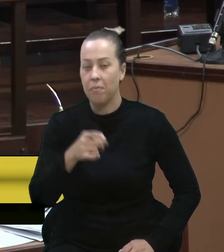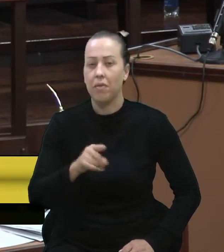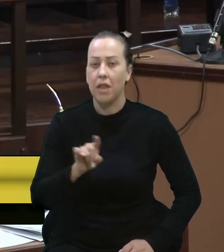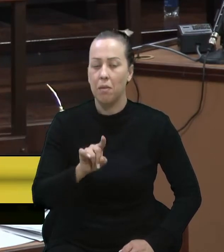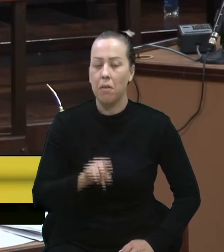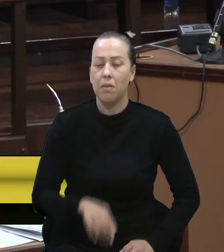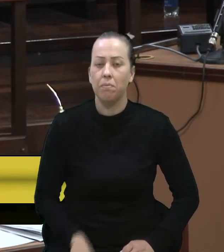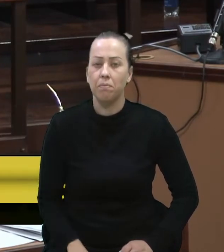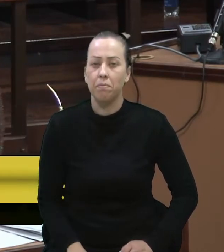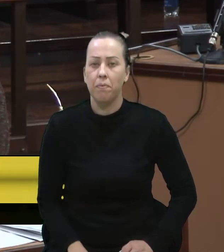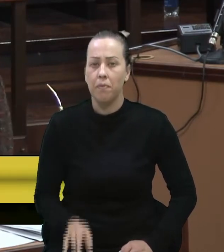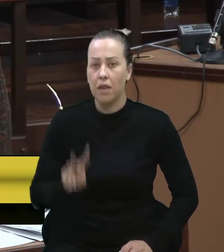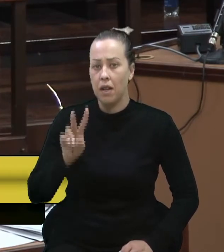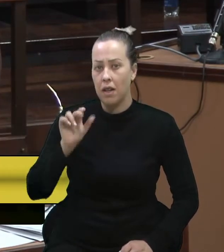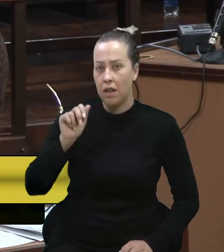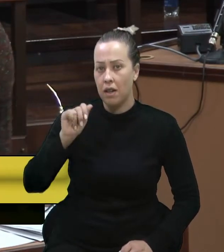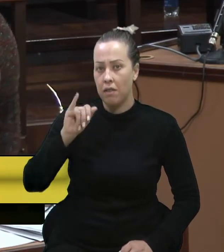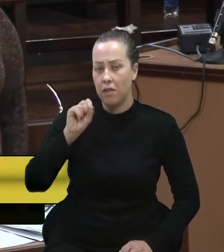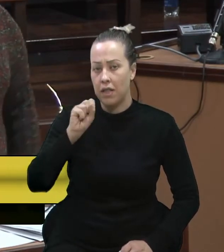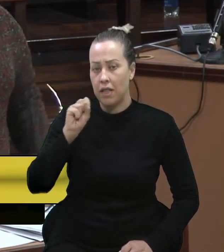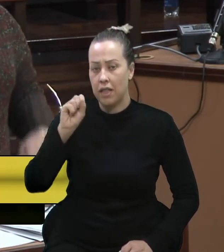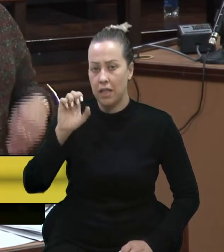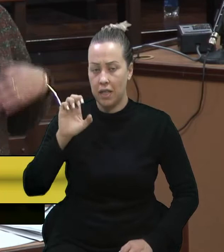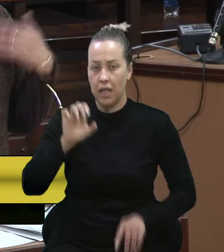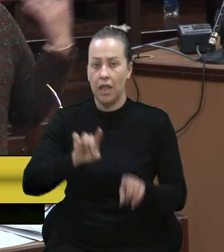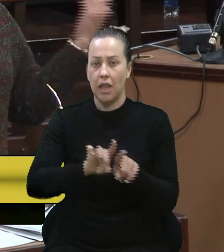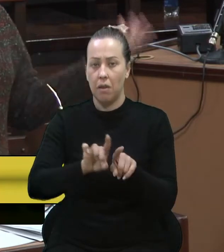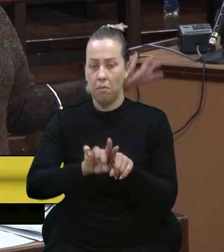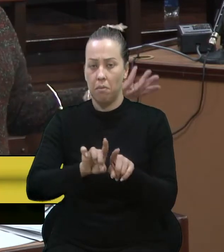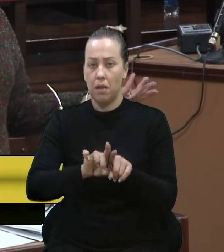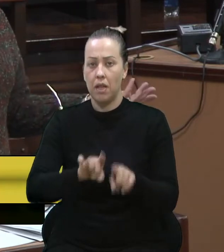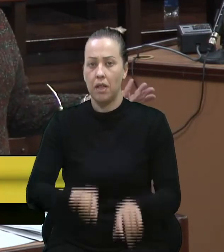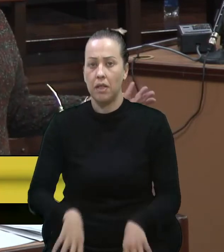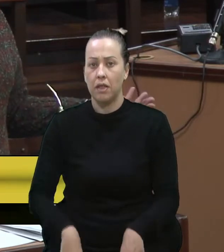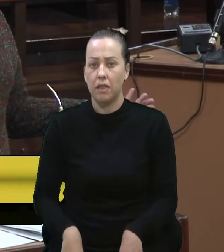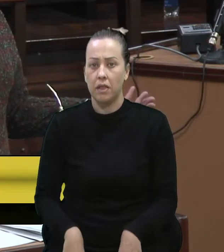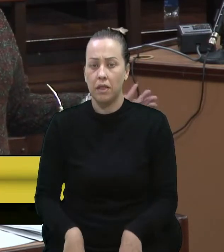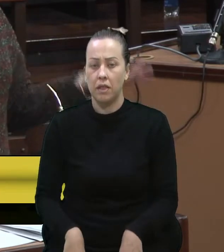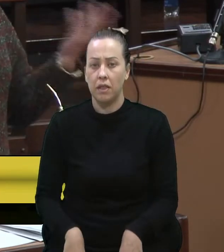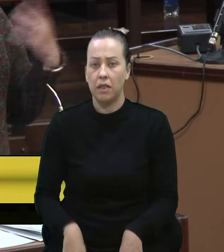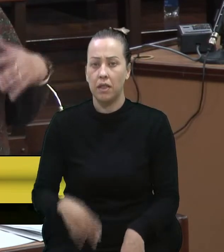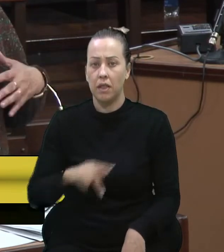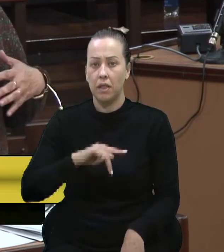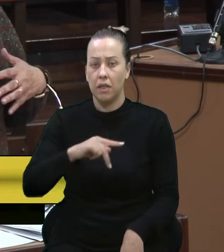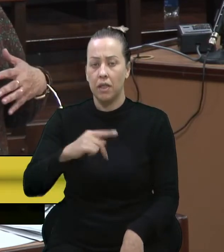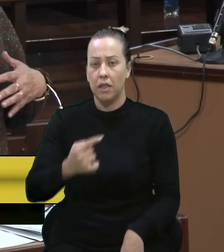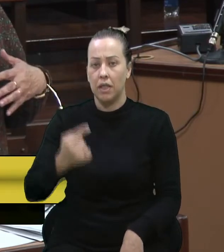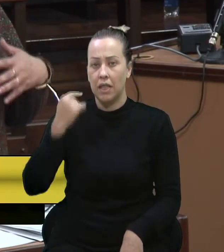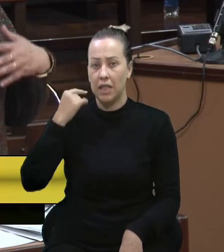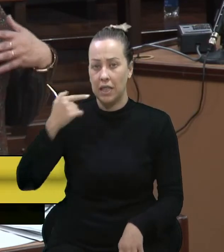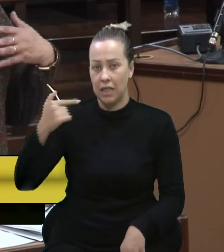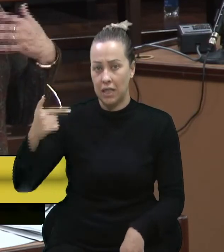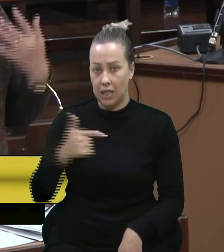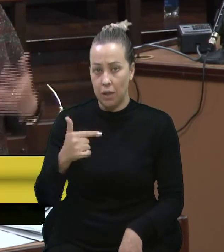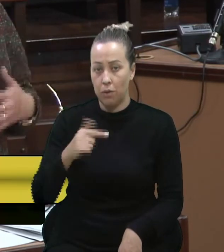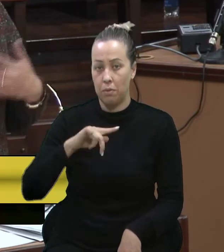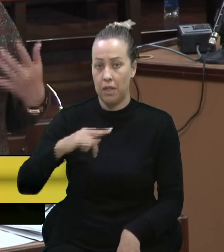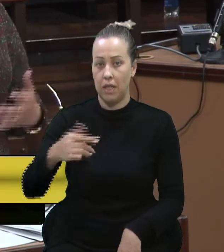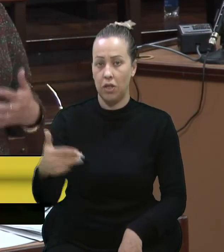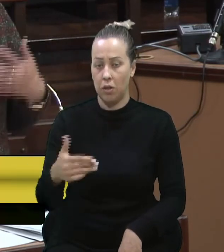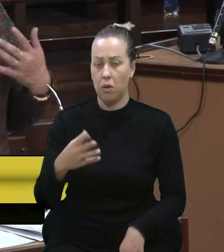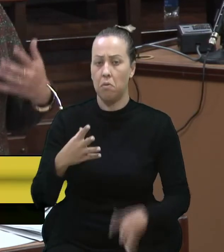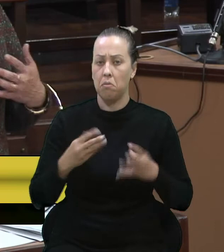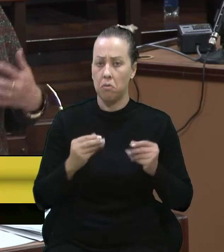a Vanice Zancan, que era a presidente anteriormente, agora é a vice, e que muito